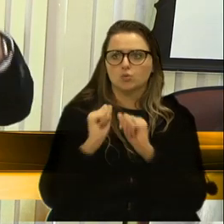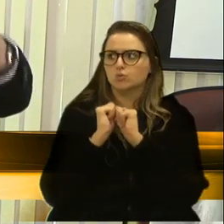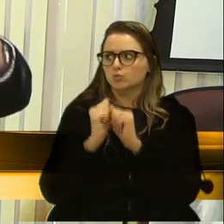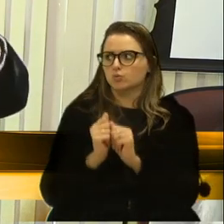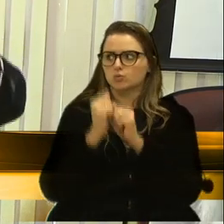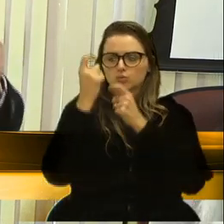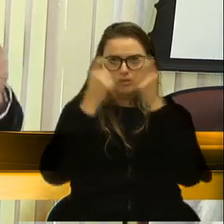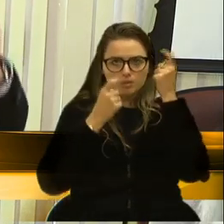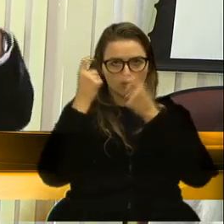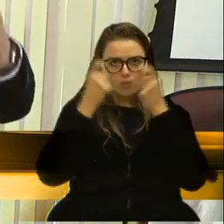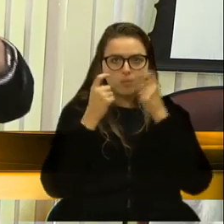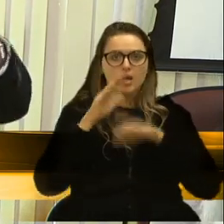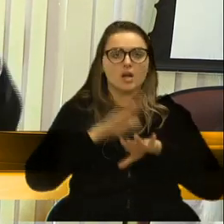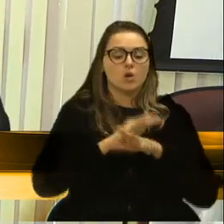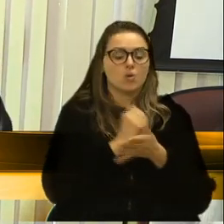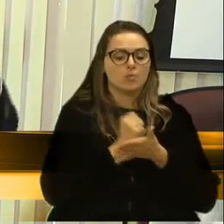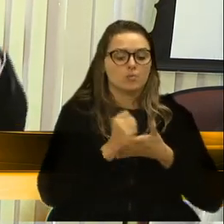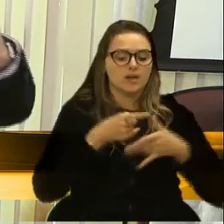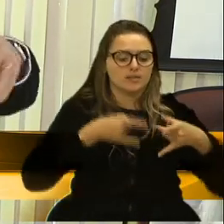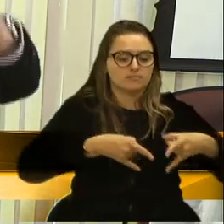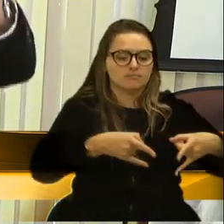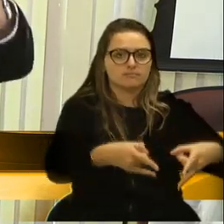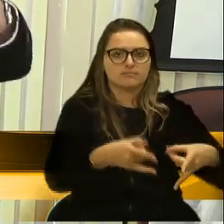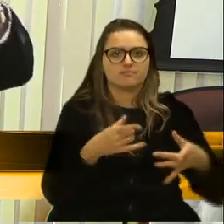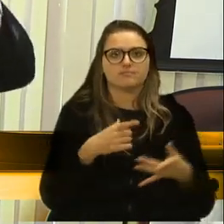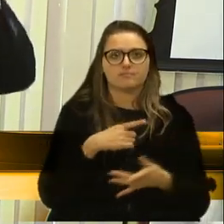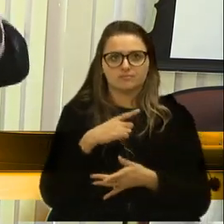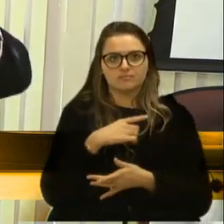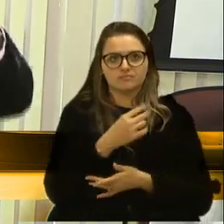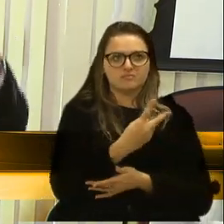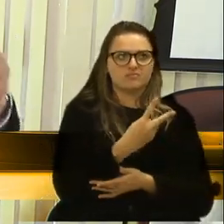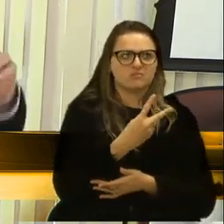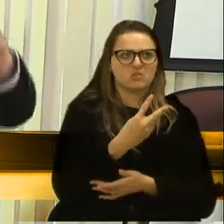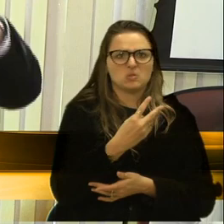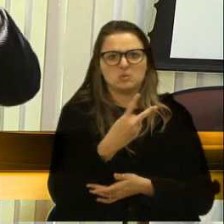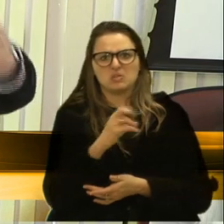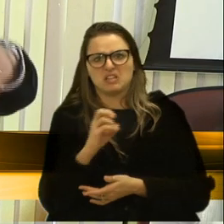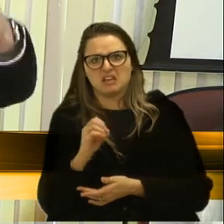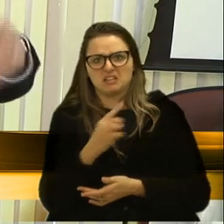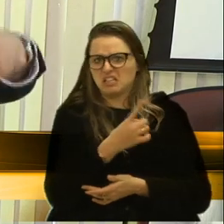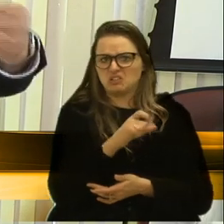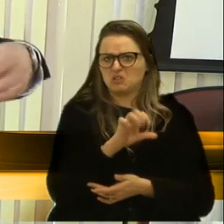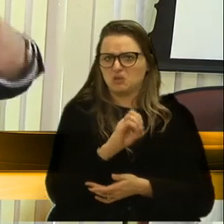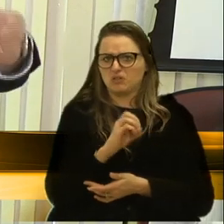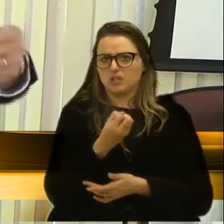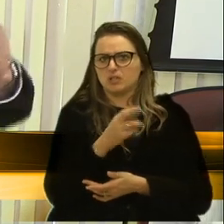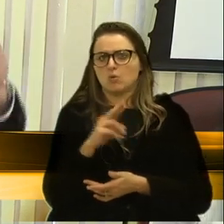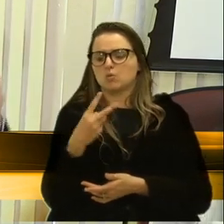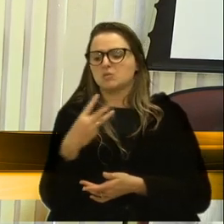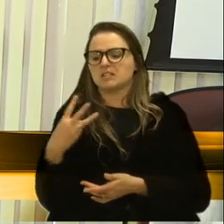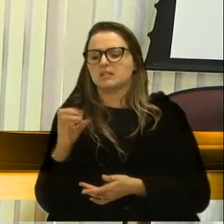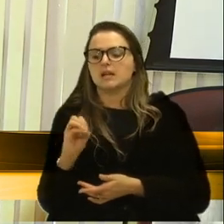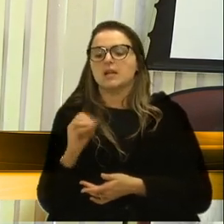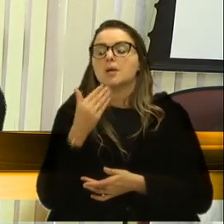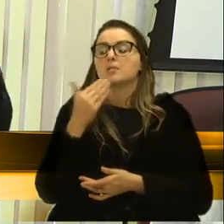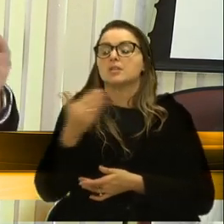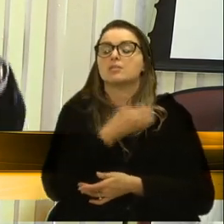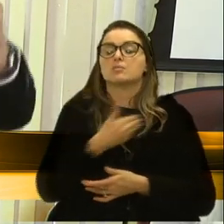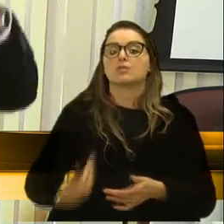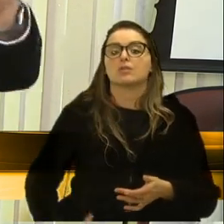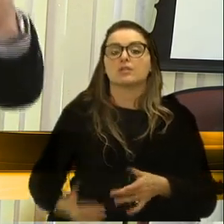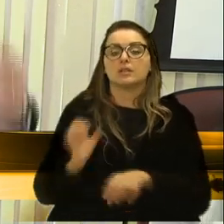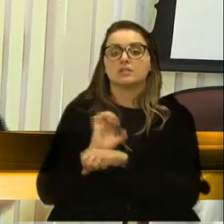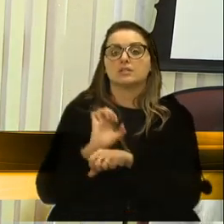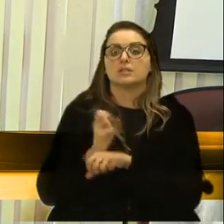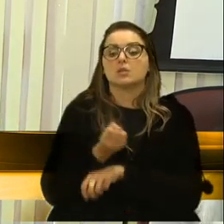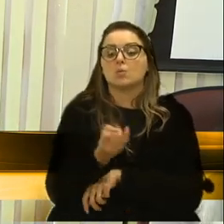nesses leitos que o Estado vai regular 190 ou 230, de eles juntos, sem cobrar do governo do Estado, quantos